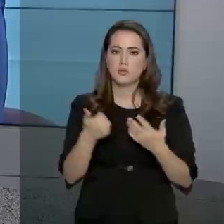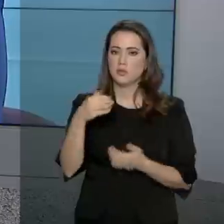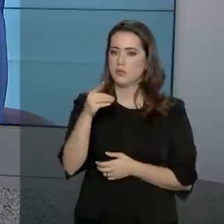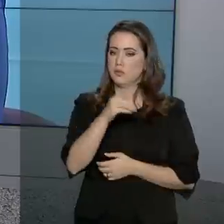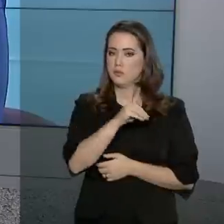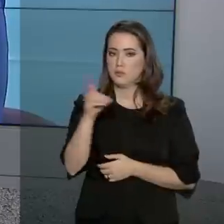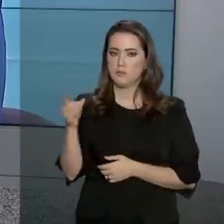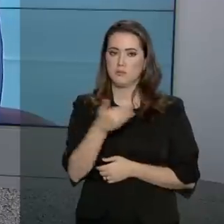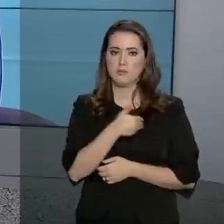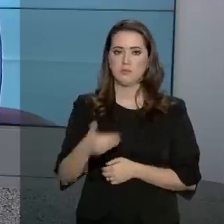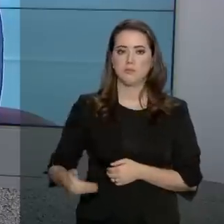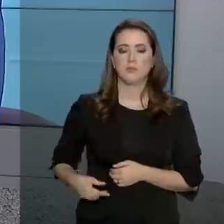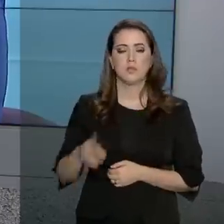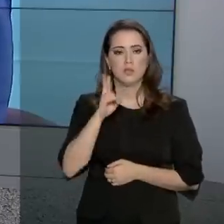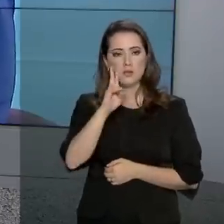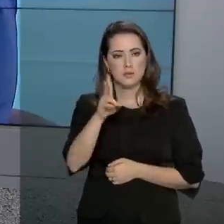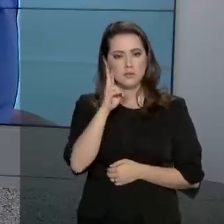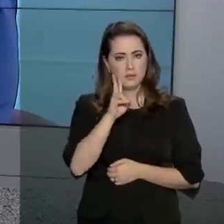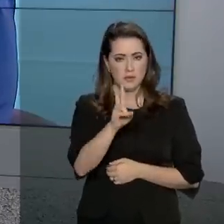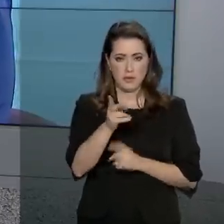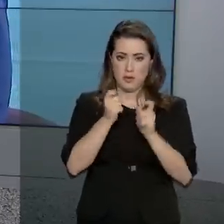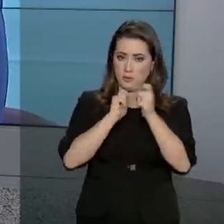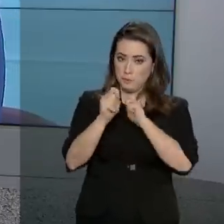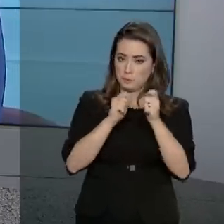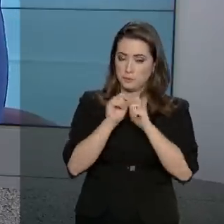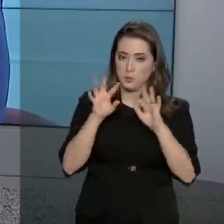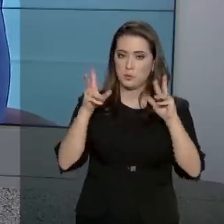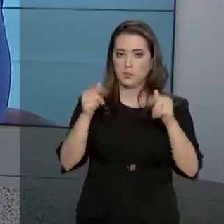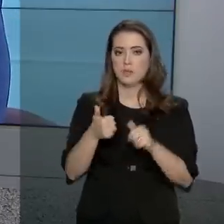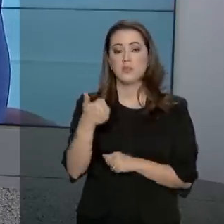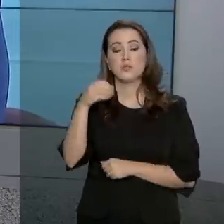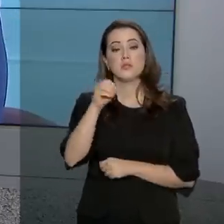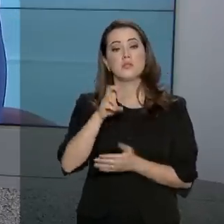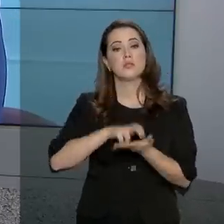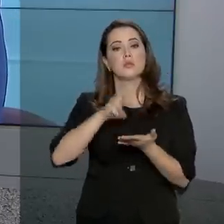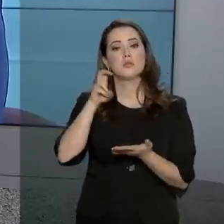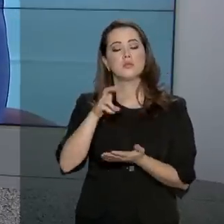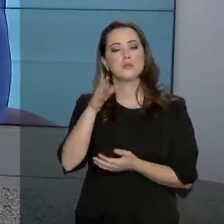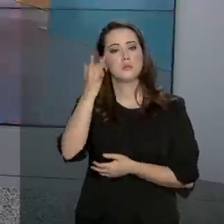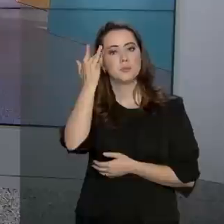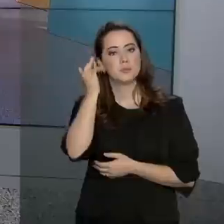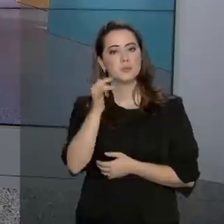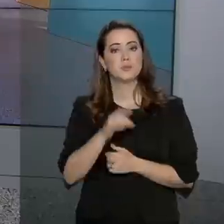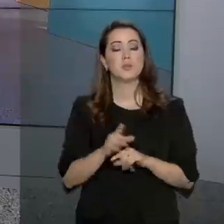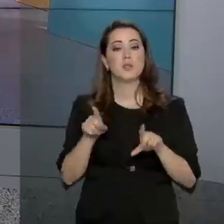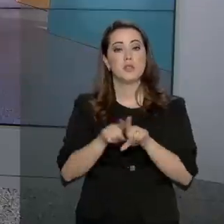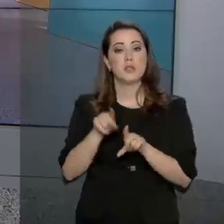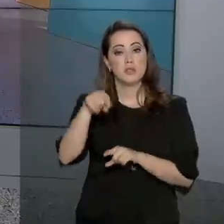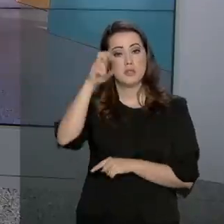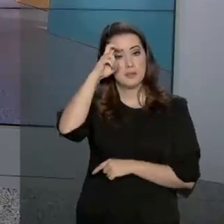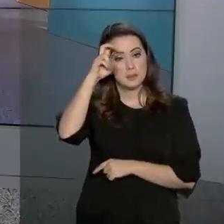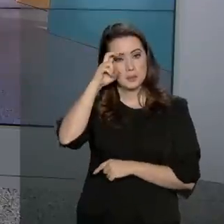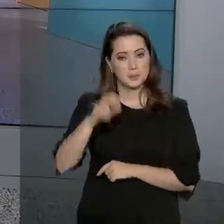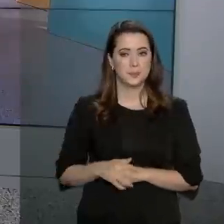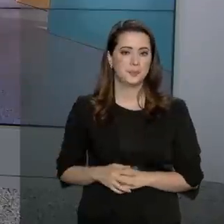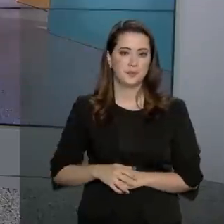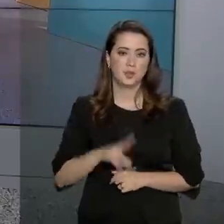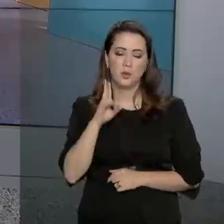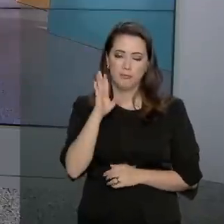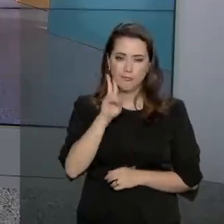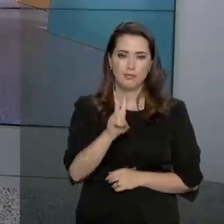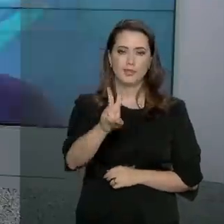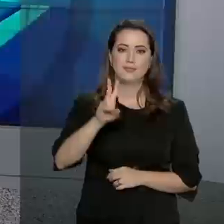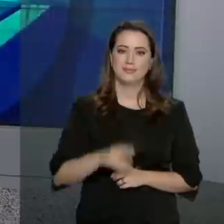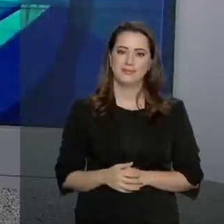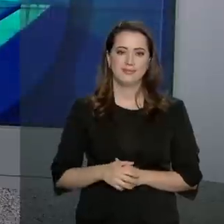primeiros 100 dias de governo. Você confere a entrevista completa às 10 horas da manhã desta quinta-feira. Não